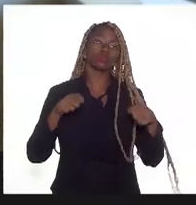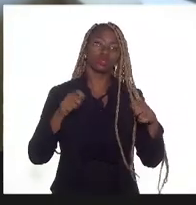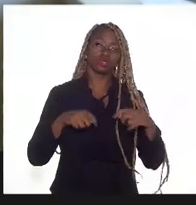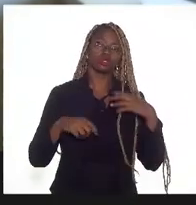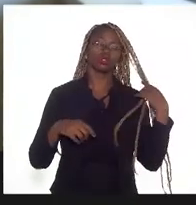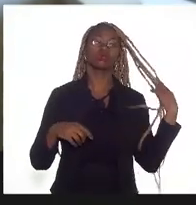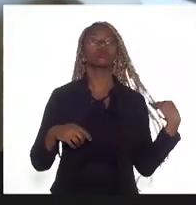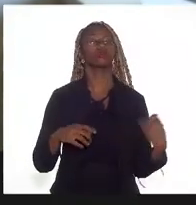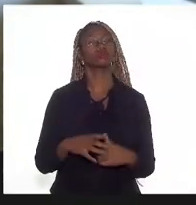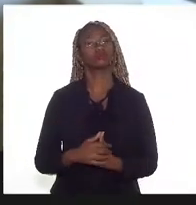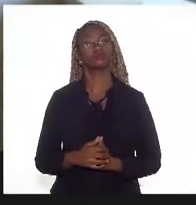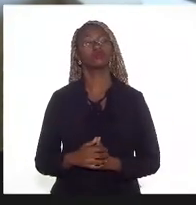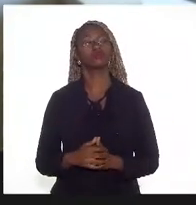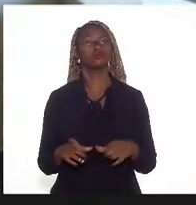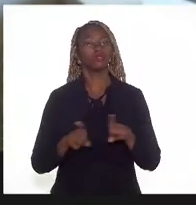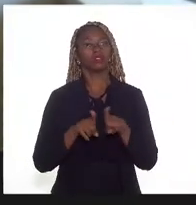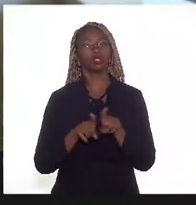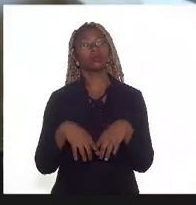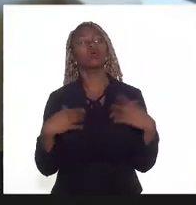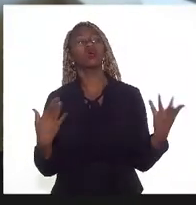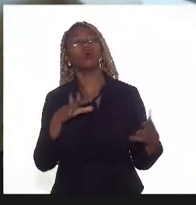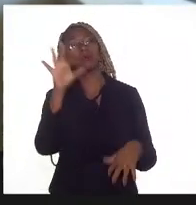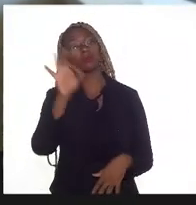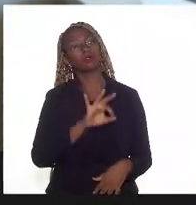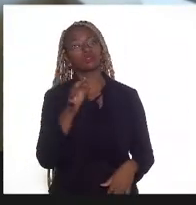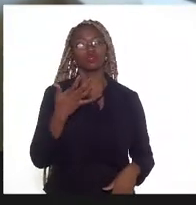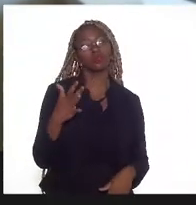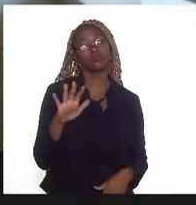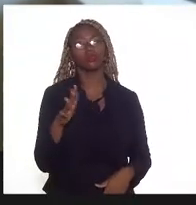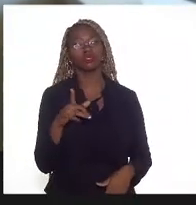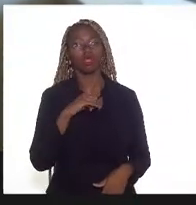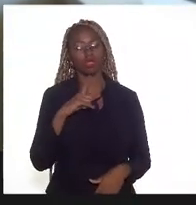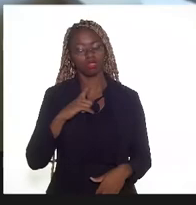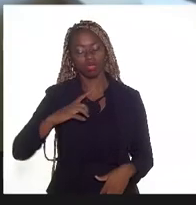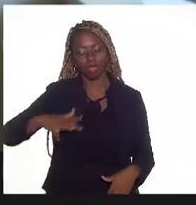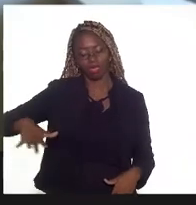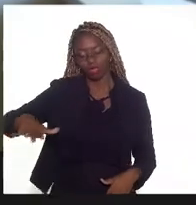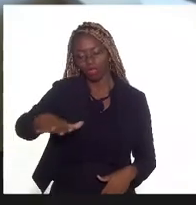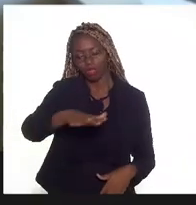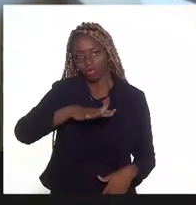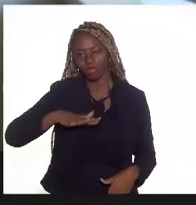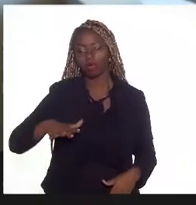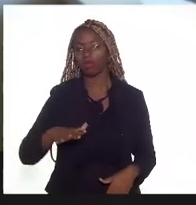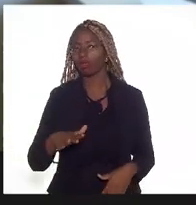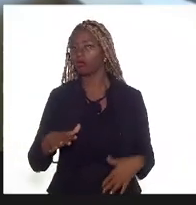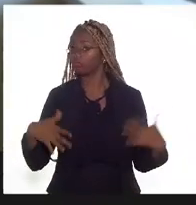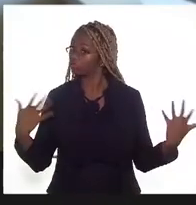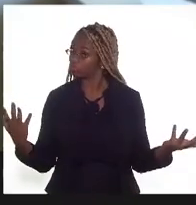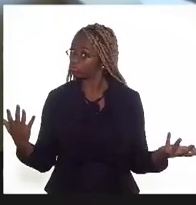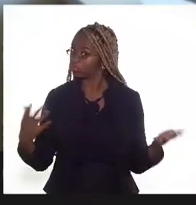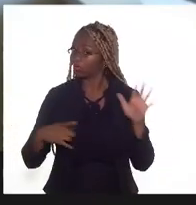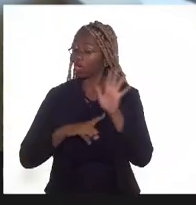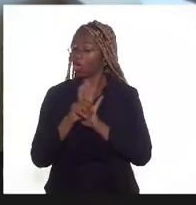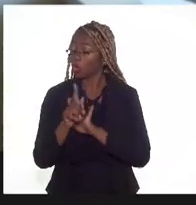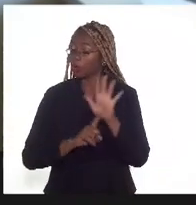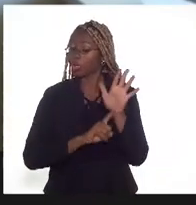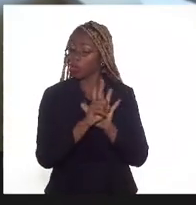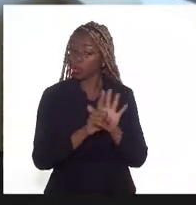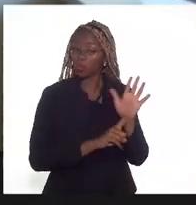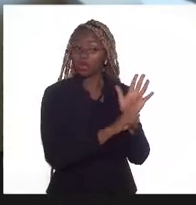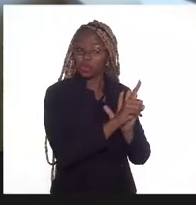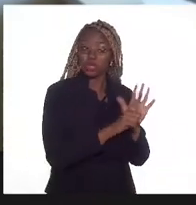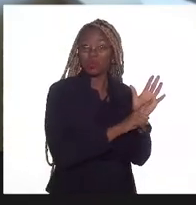Que percentuais médios têm cada campo. Isso tudo são perguntas que a gente está sem